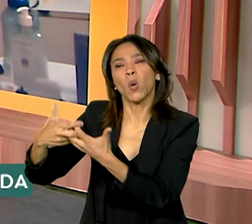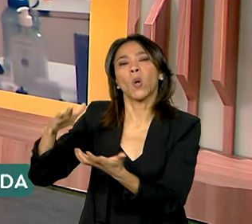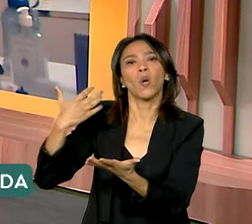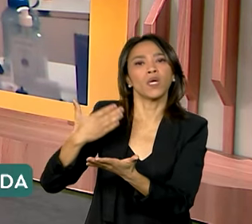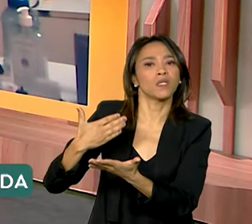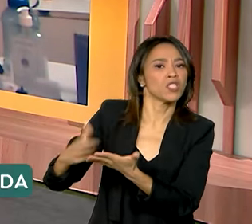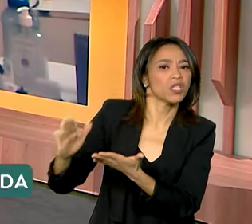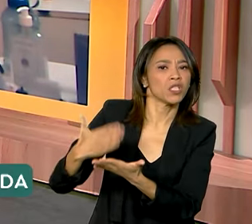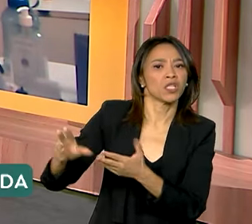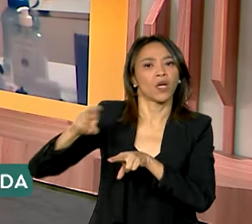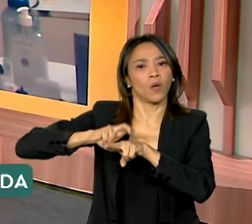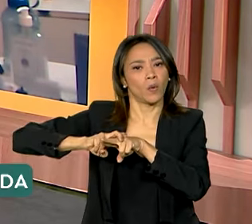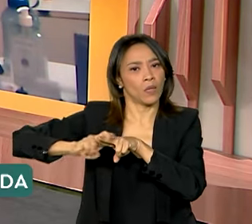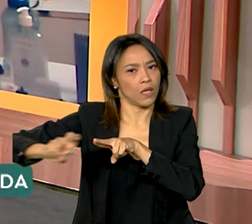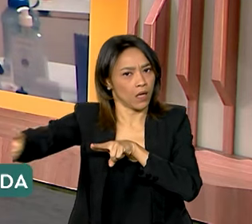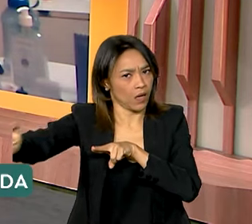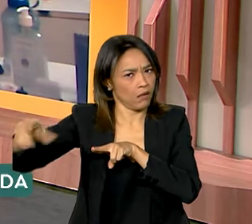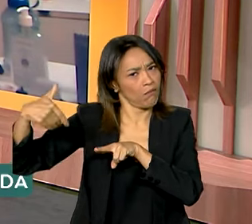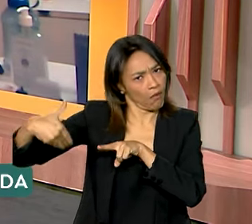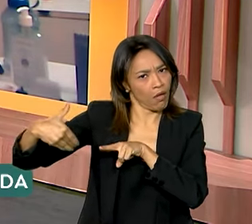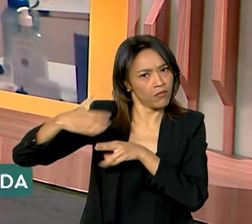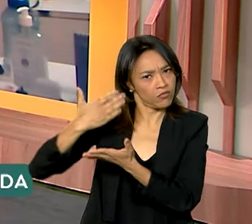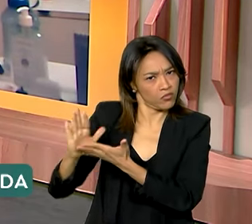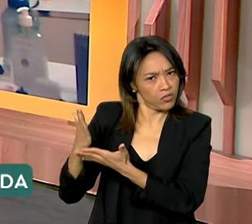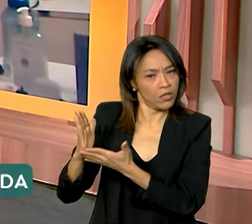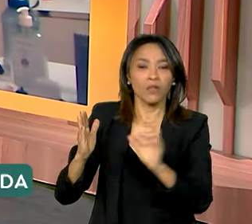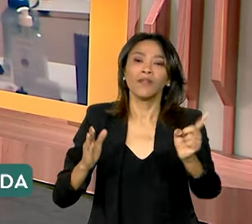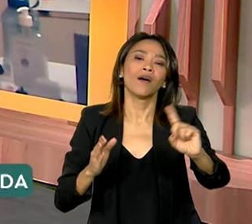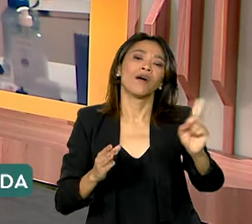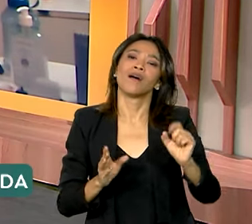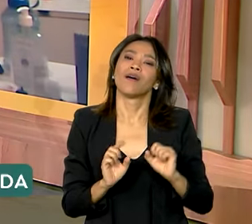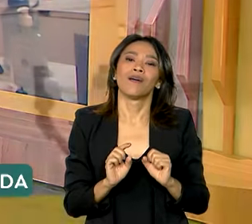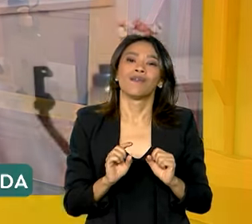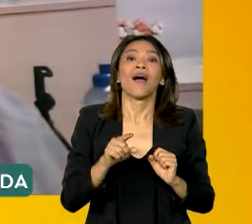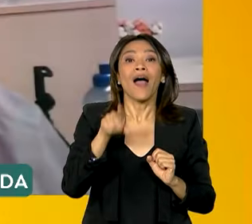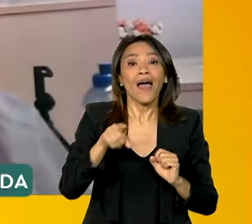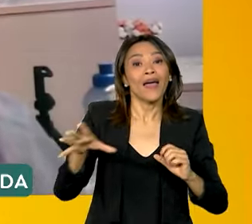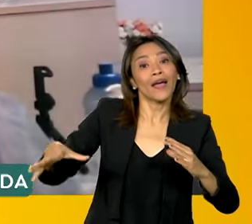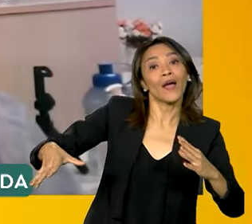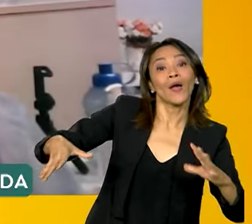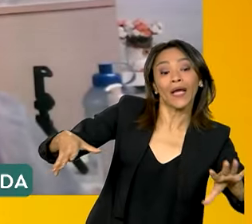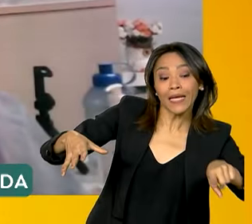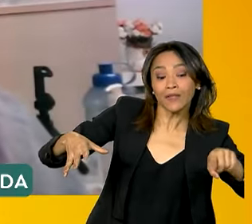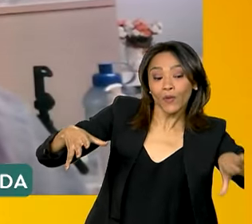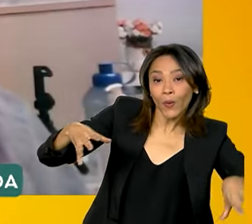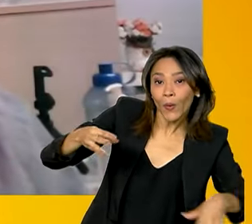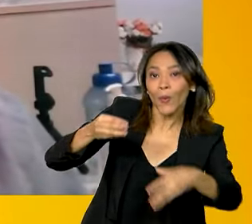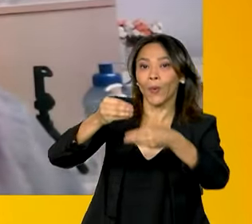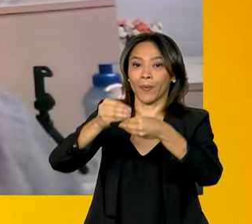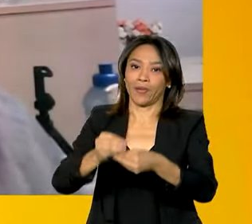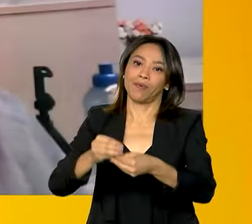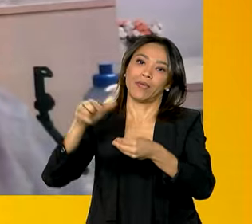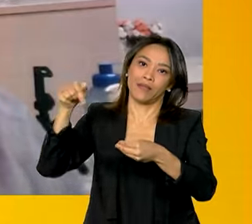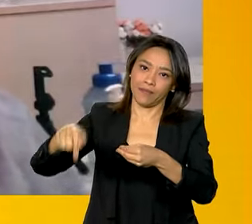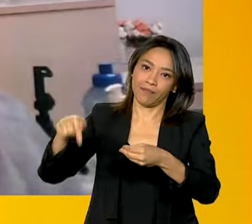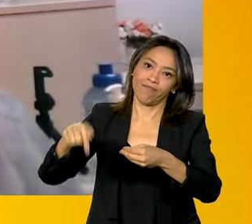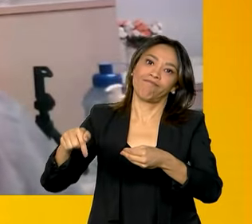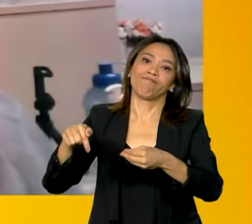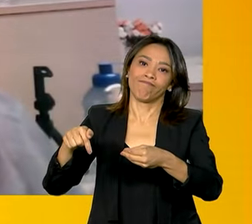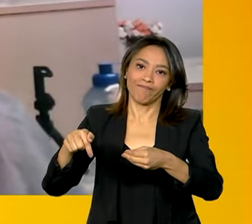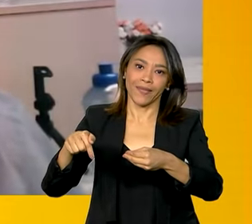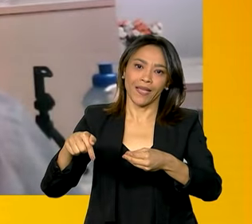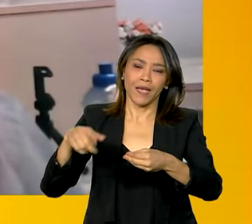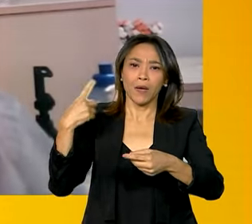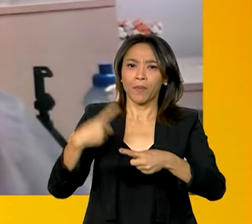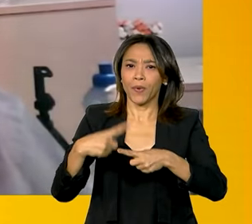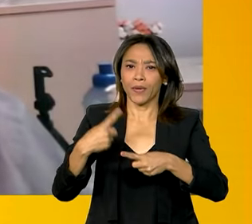trens? Na verdade, não. Eu acho que ele vai ser um complementar. Então, assim, para algum... porque você